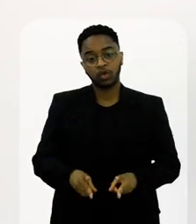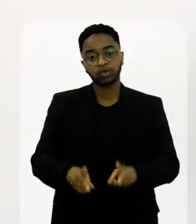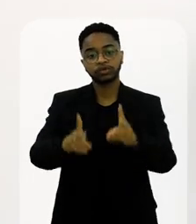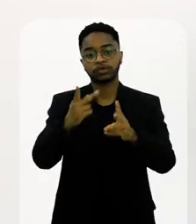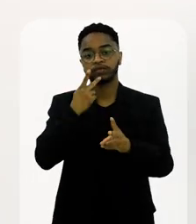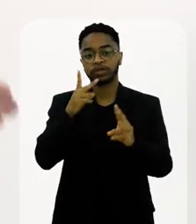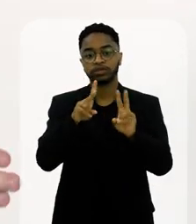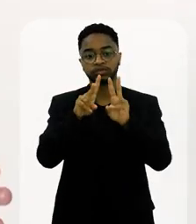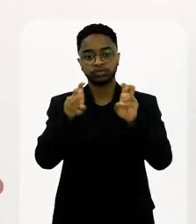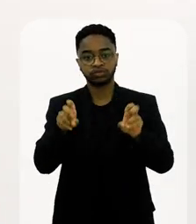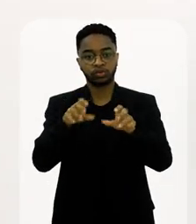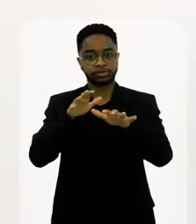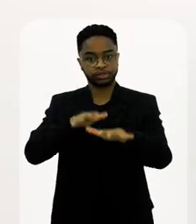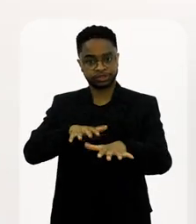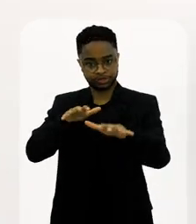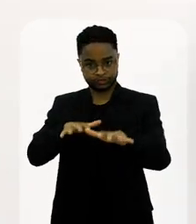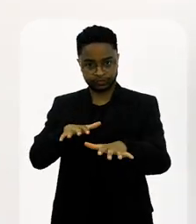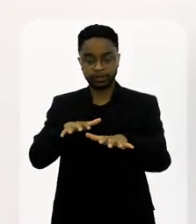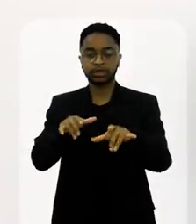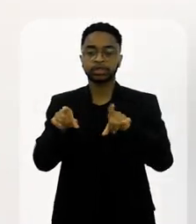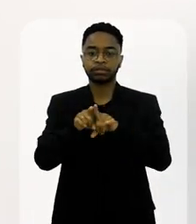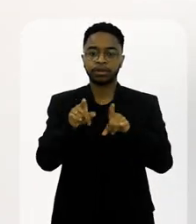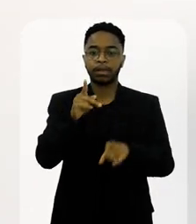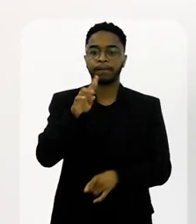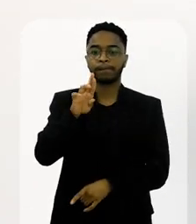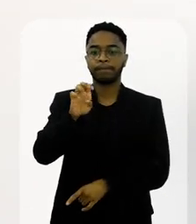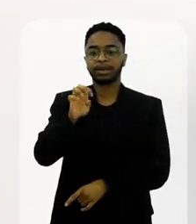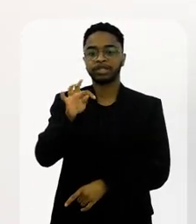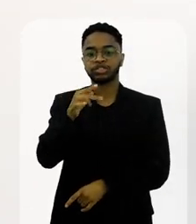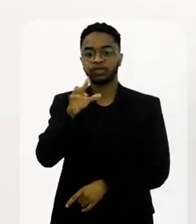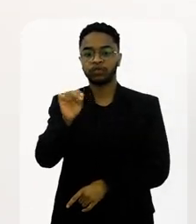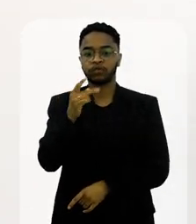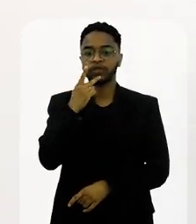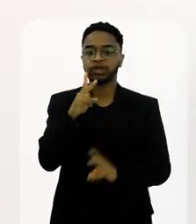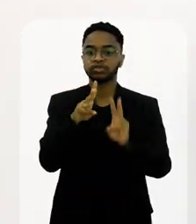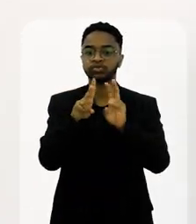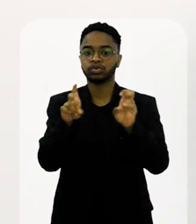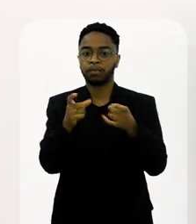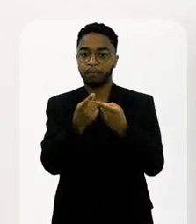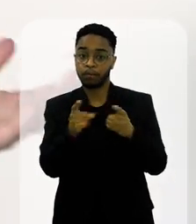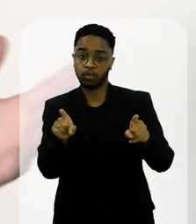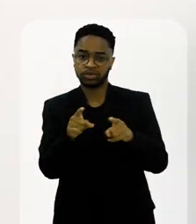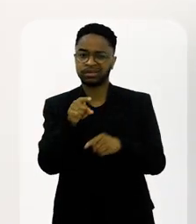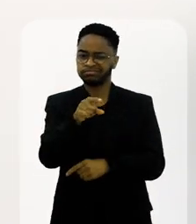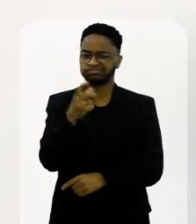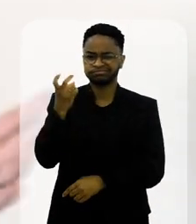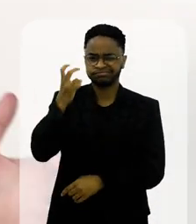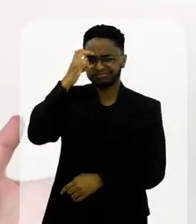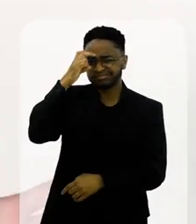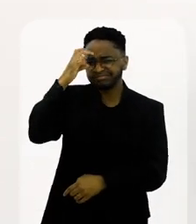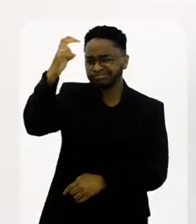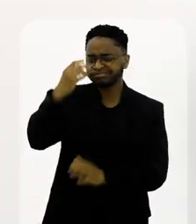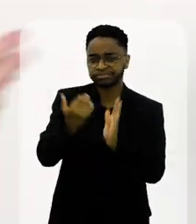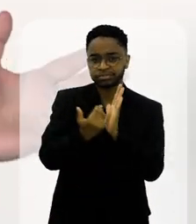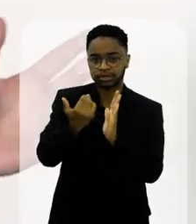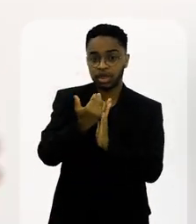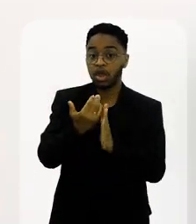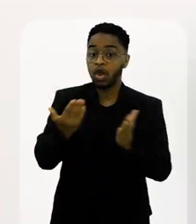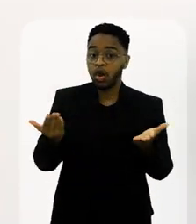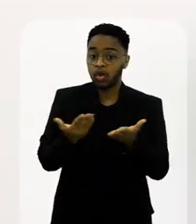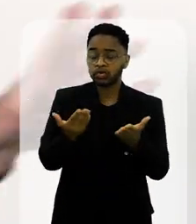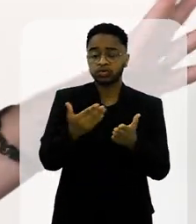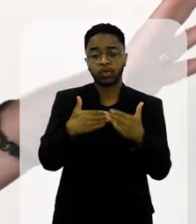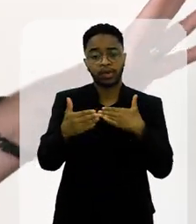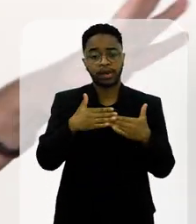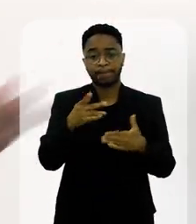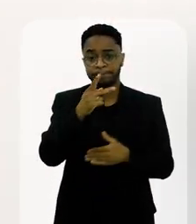continua falando sobre o desfile inteiro, né? O Pretinho fala muito sobre a questão musical e é esse cara genial, né? Esse craque, todo mundo